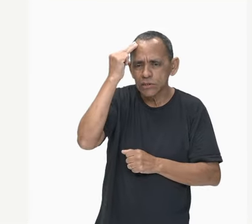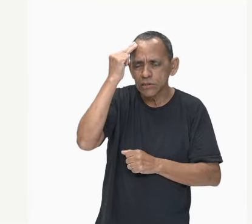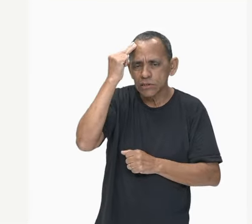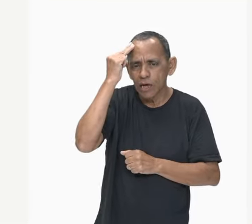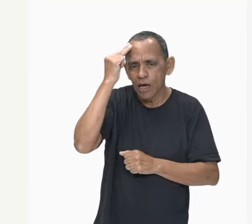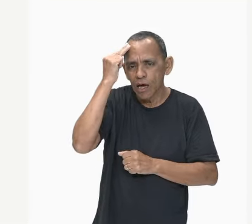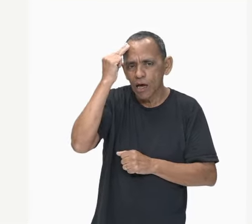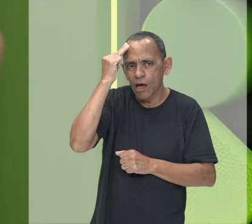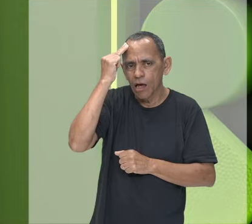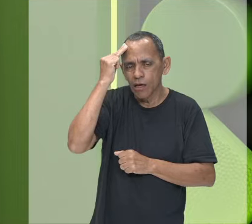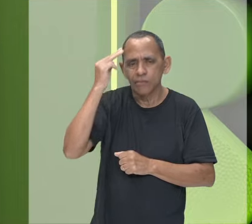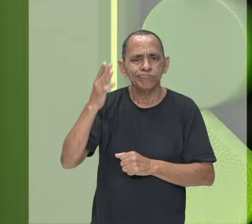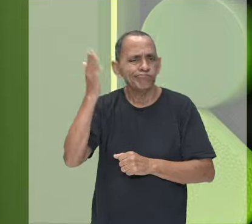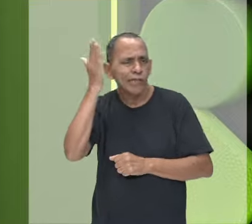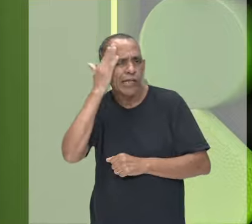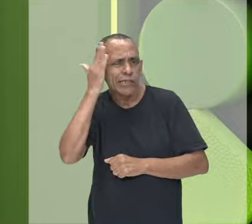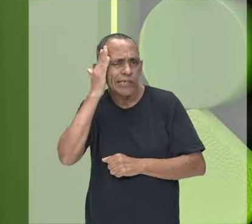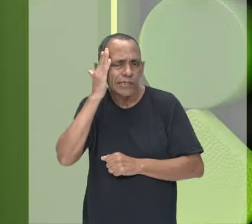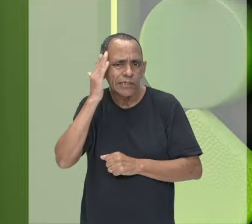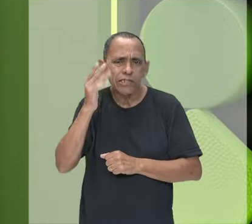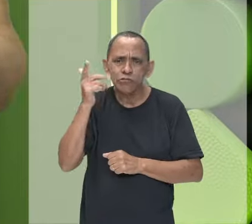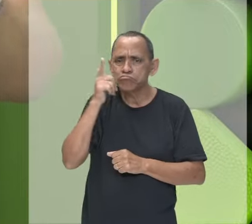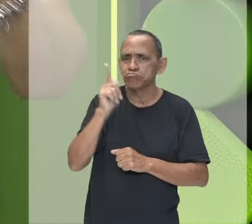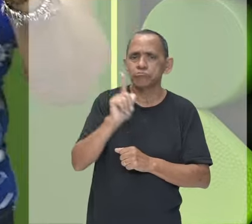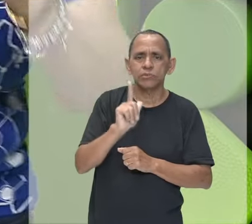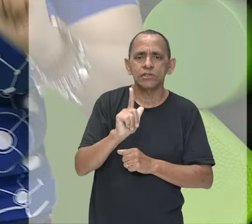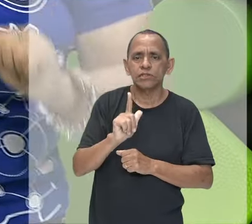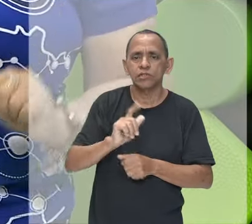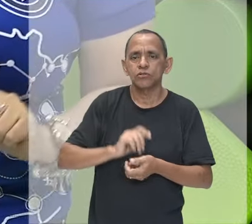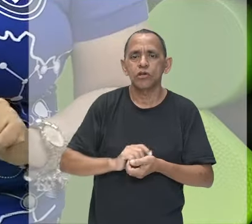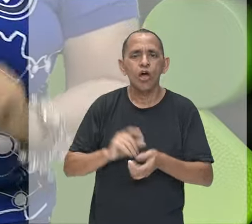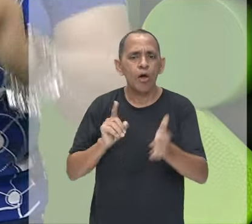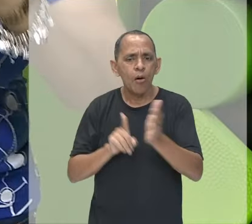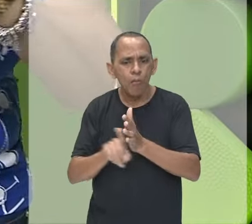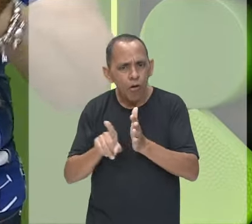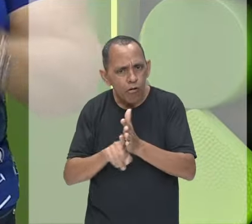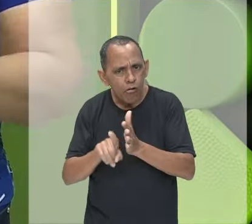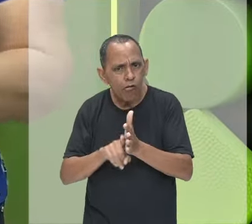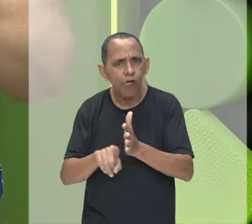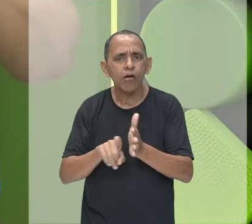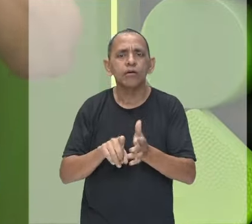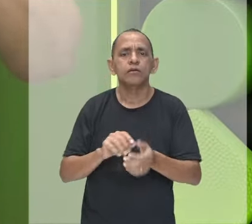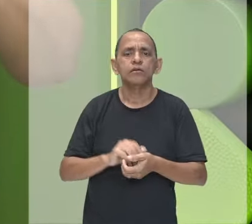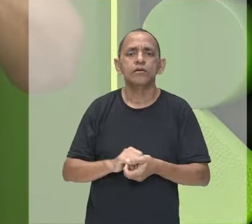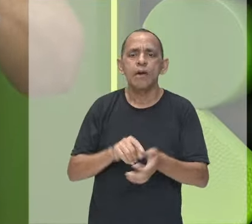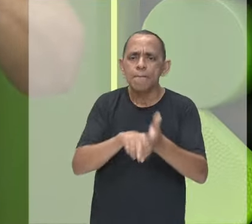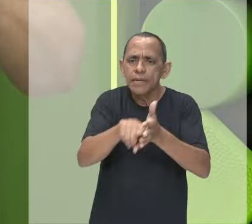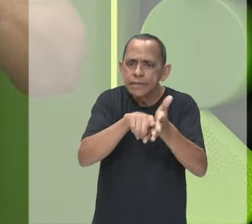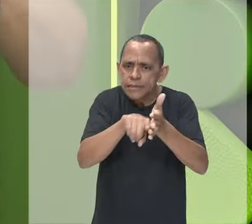Não precisa, você vai procurar a série triboelétrica e vai perceber que o vidro está